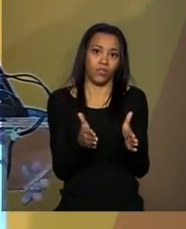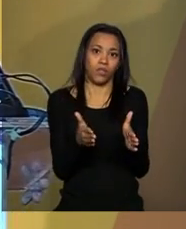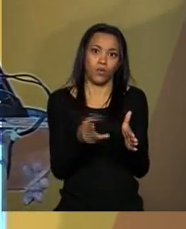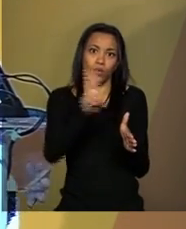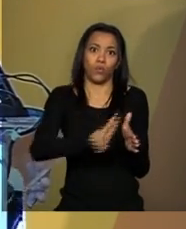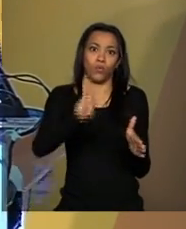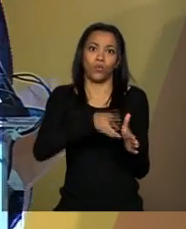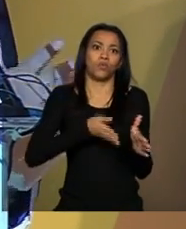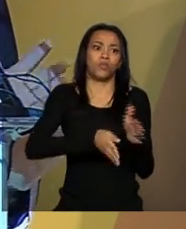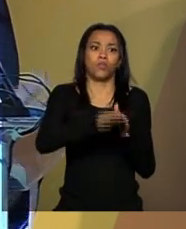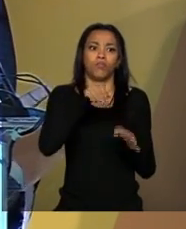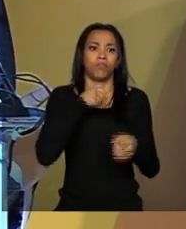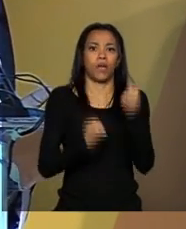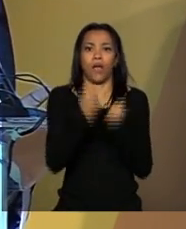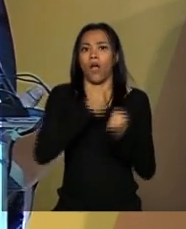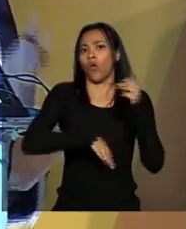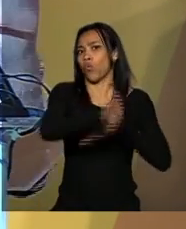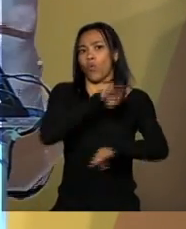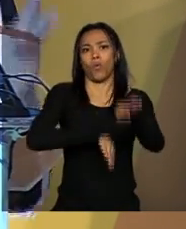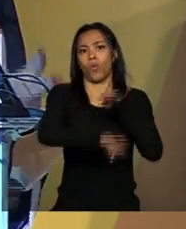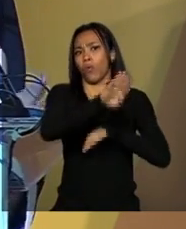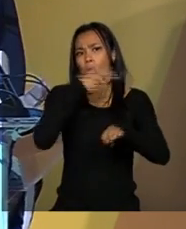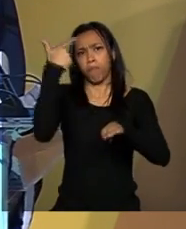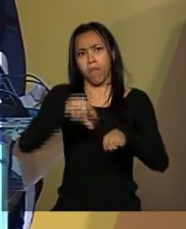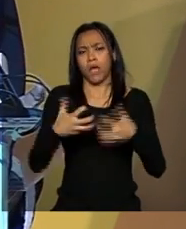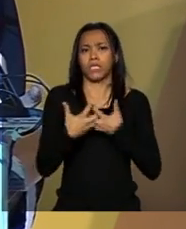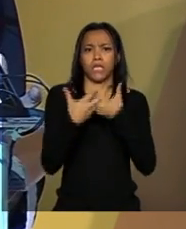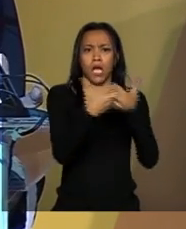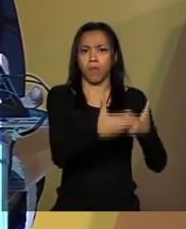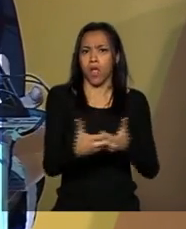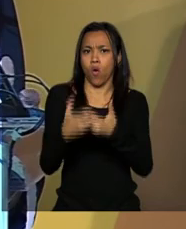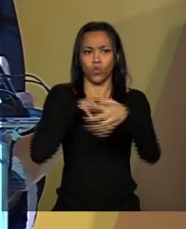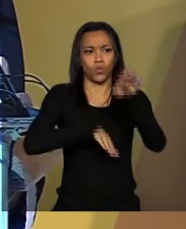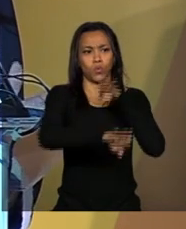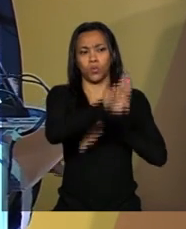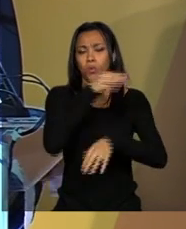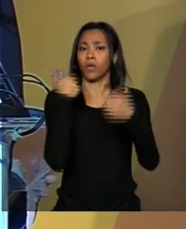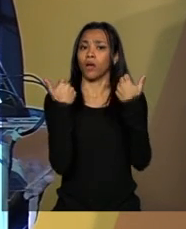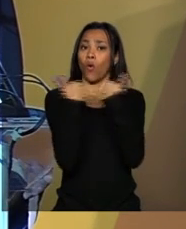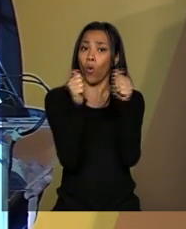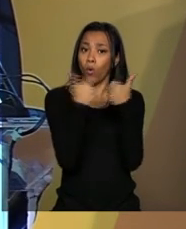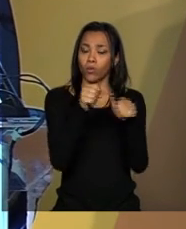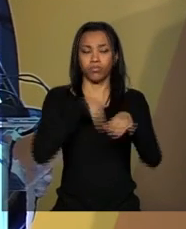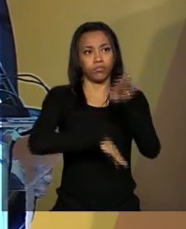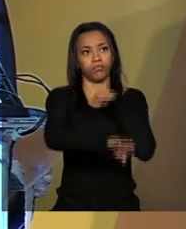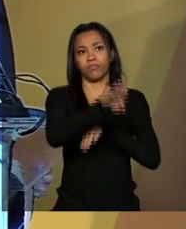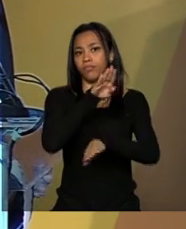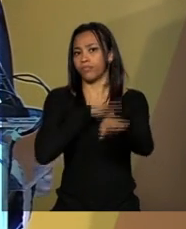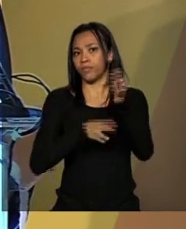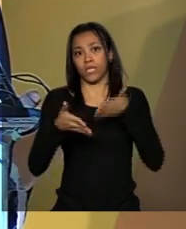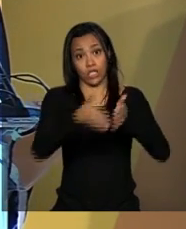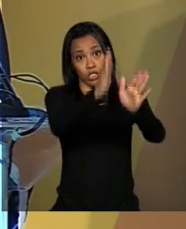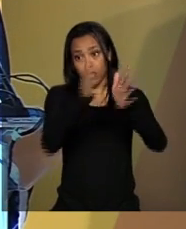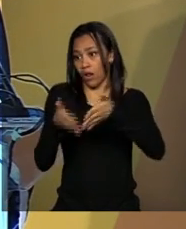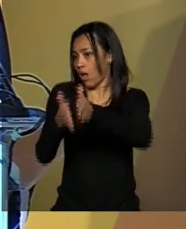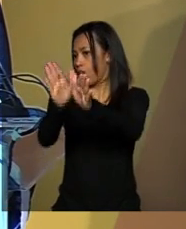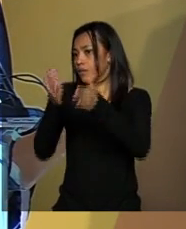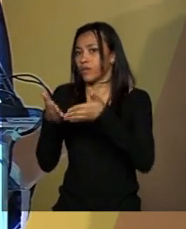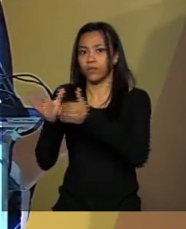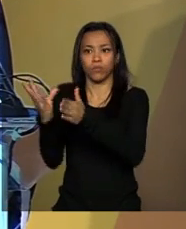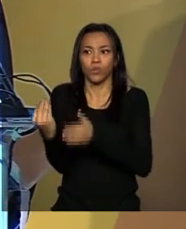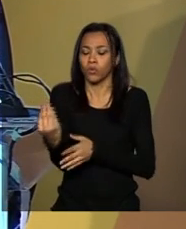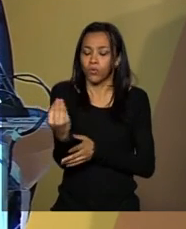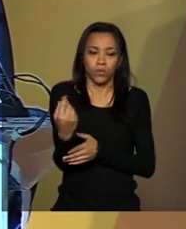Com mais carros, mais caminhões, ônibus, trafegando por nossas estradas, nós